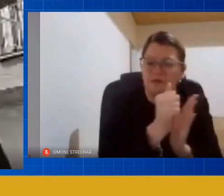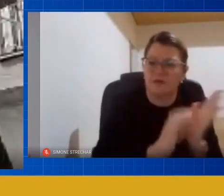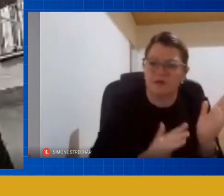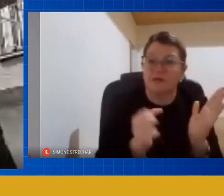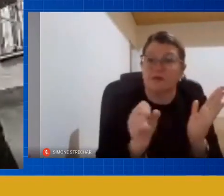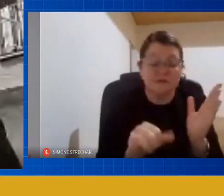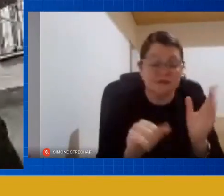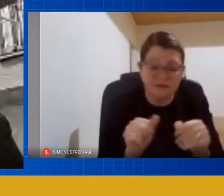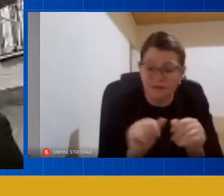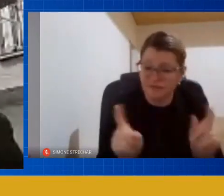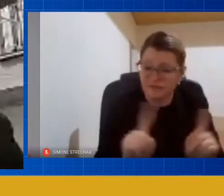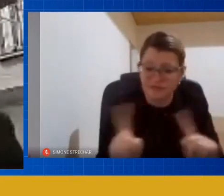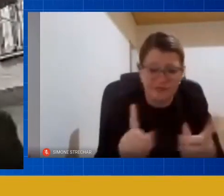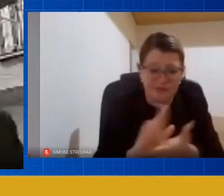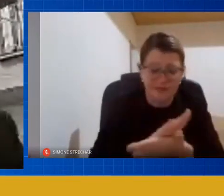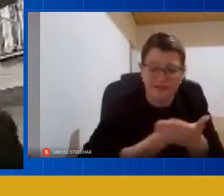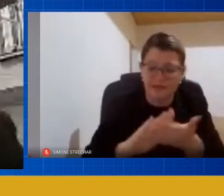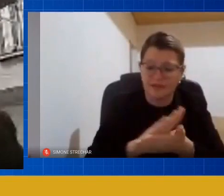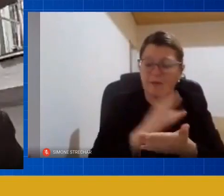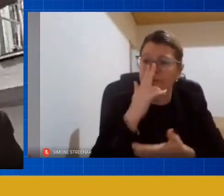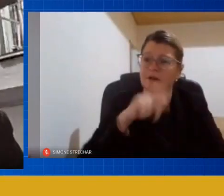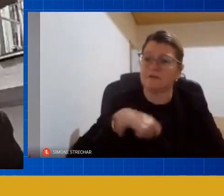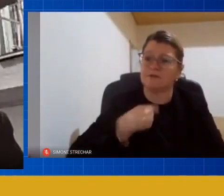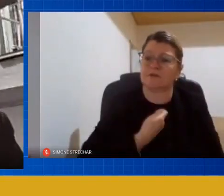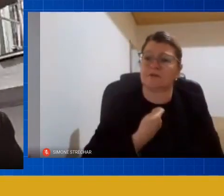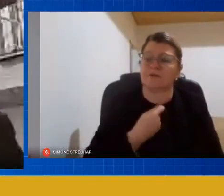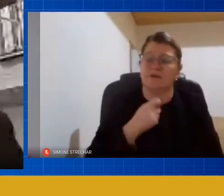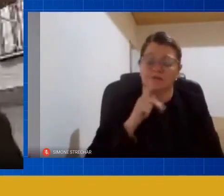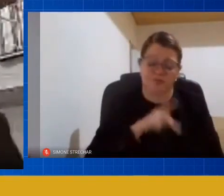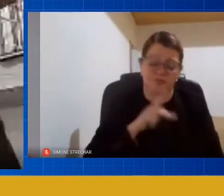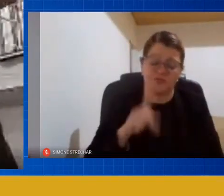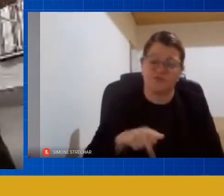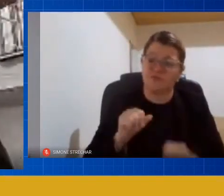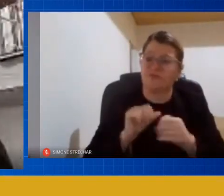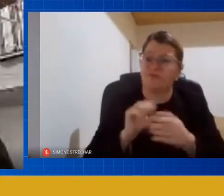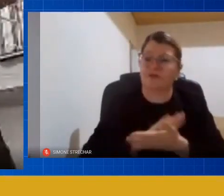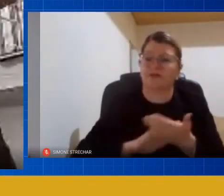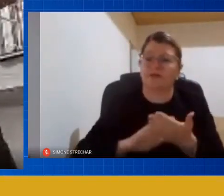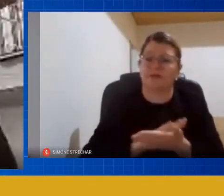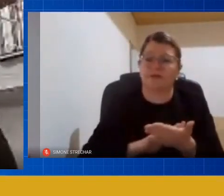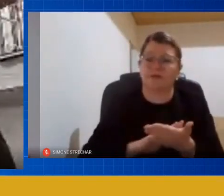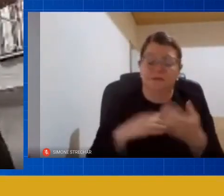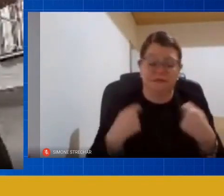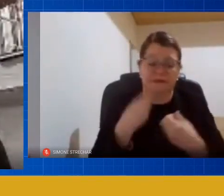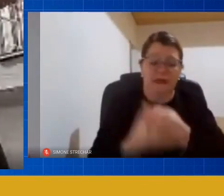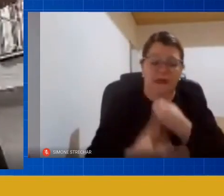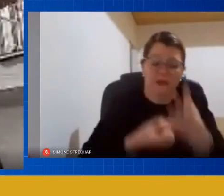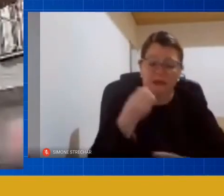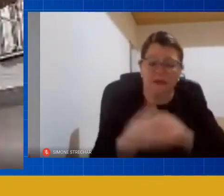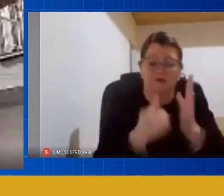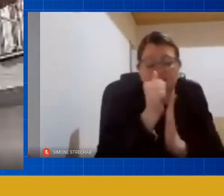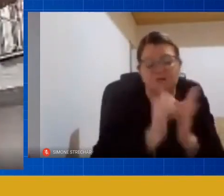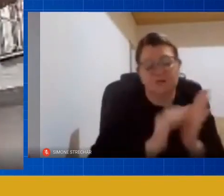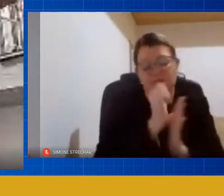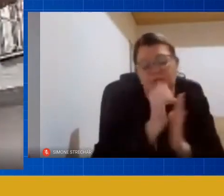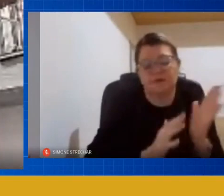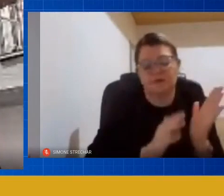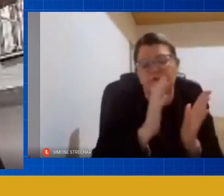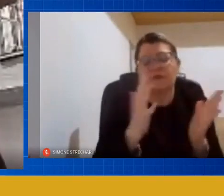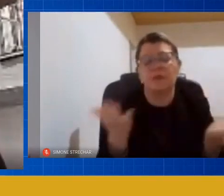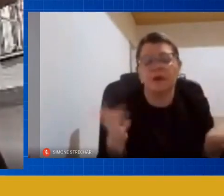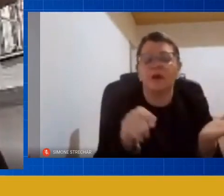isso eu não estou nem trabalhando tinha professor que não se sentia trabalhando ao perceber que as crianças estavam